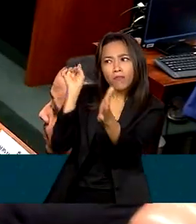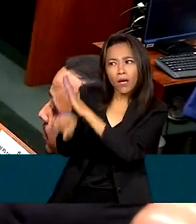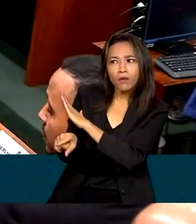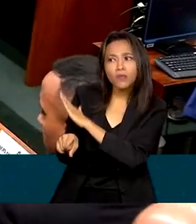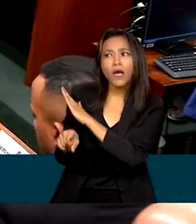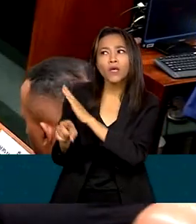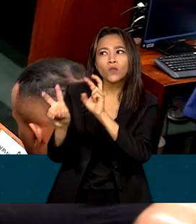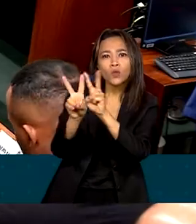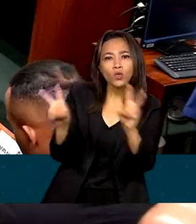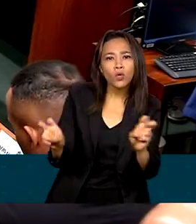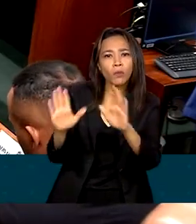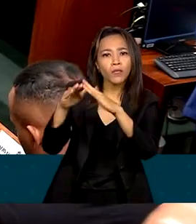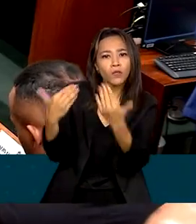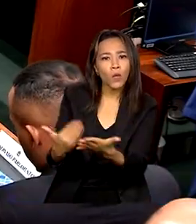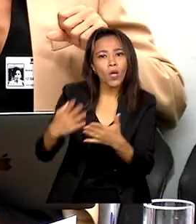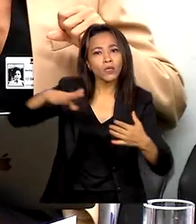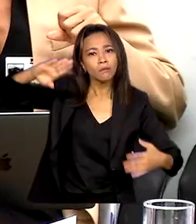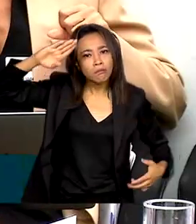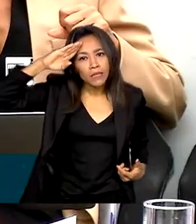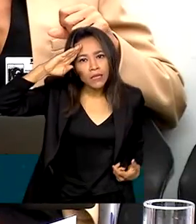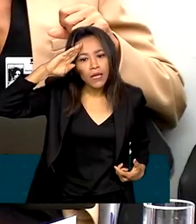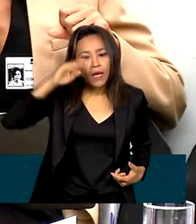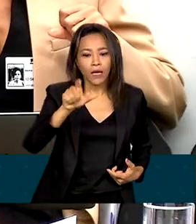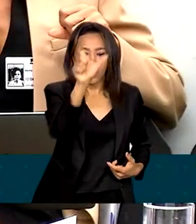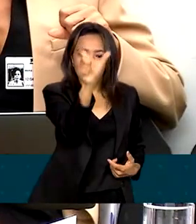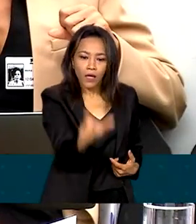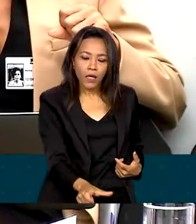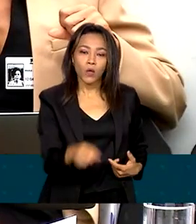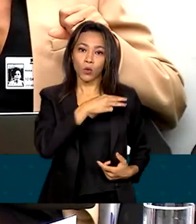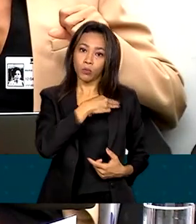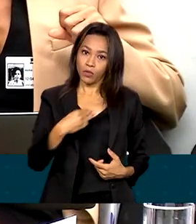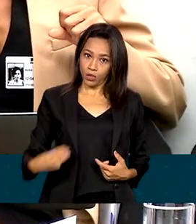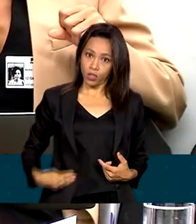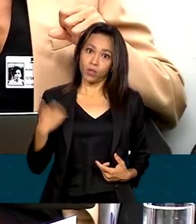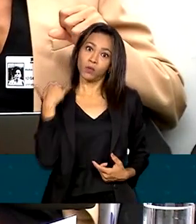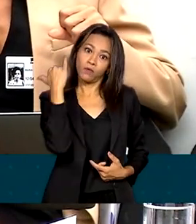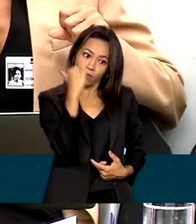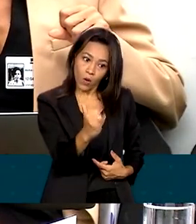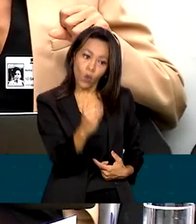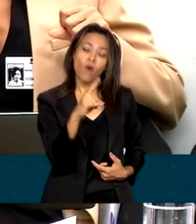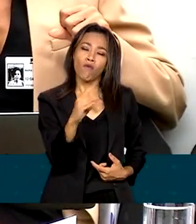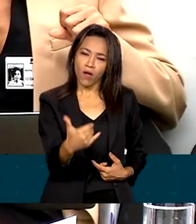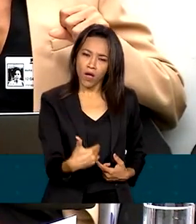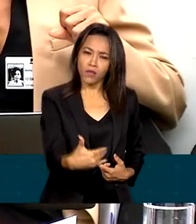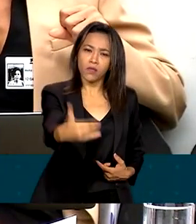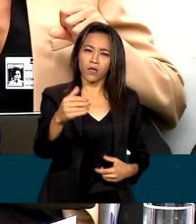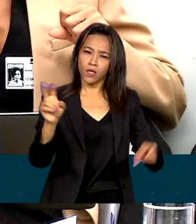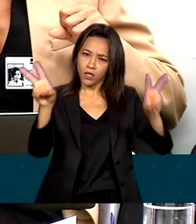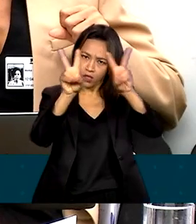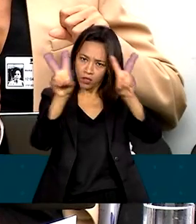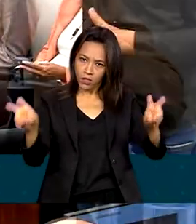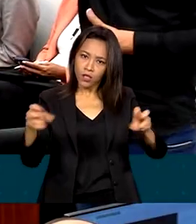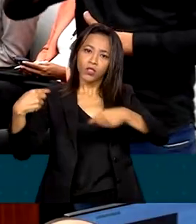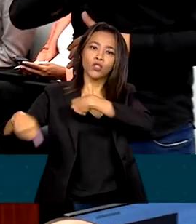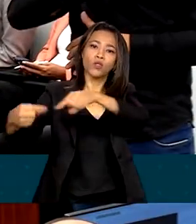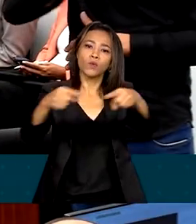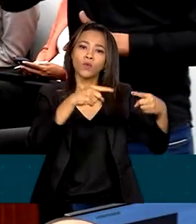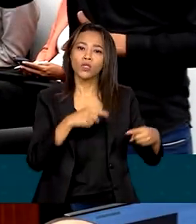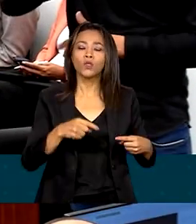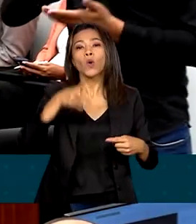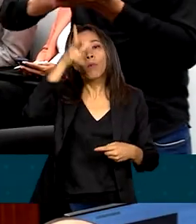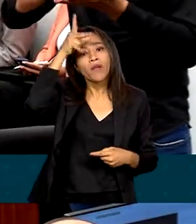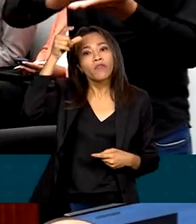sobre as escolas cívico-militares, o ministro explicou que o assunto será discutido democraticamente com